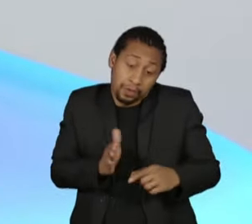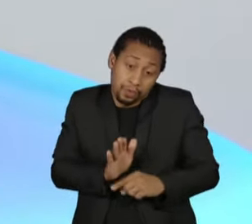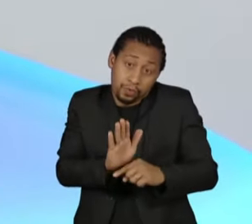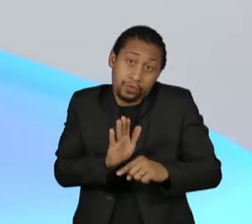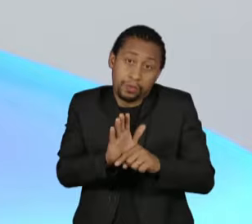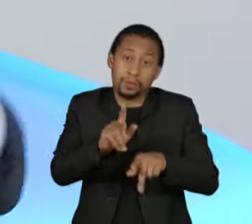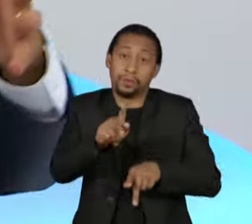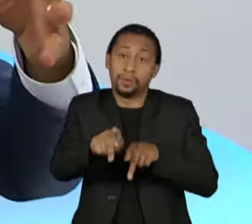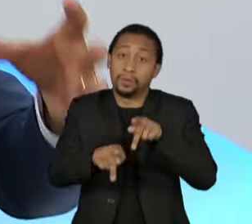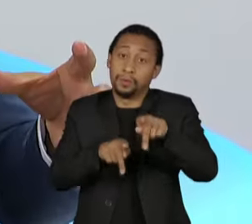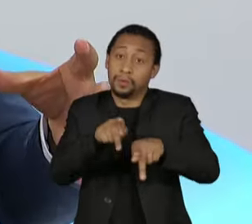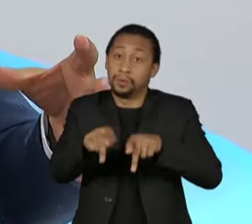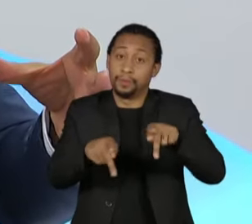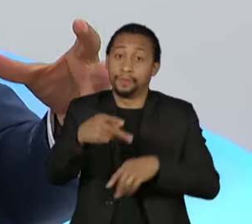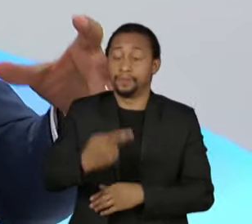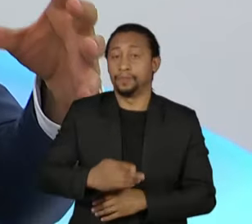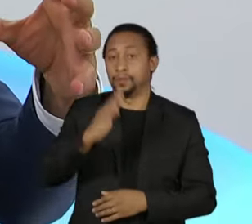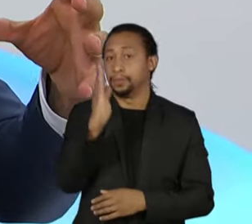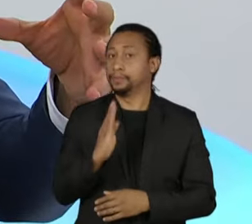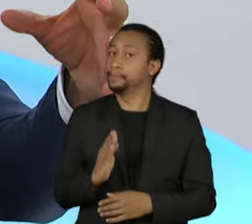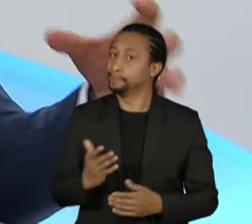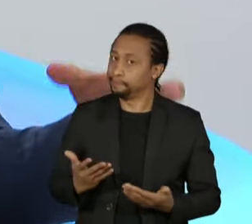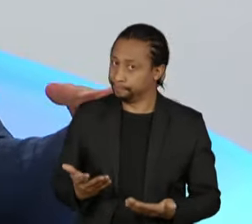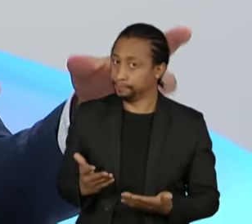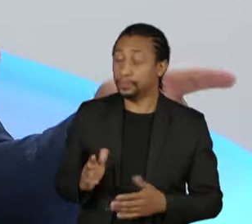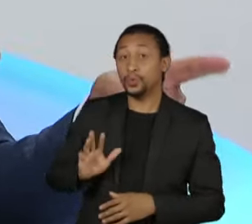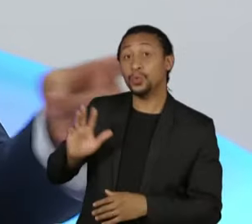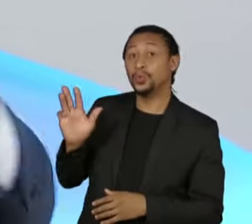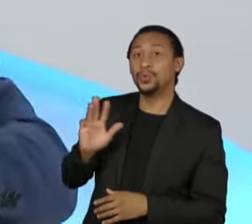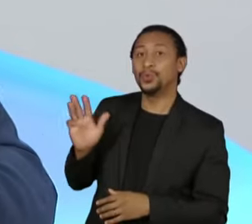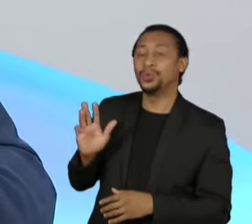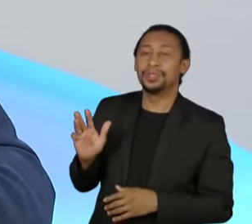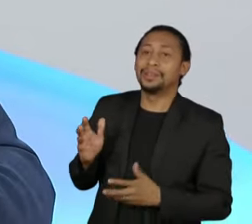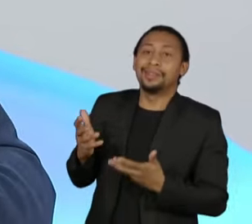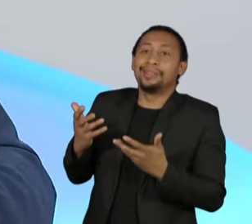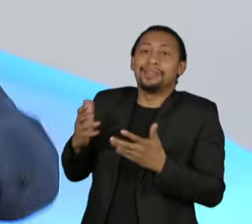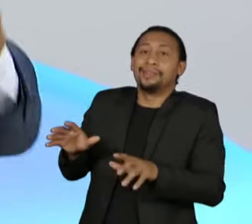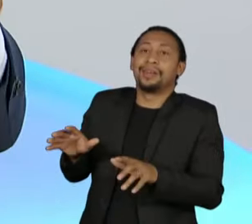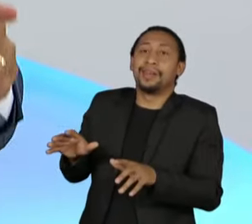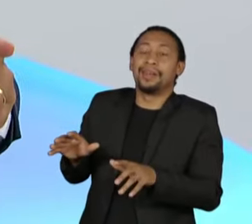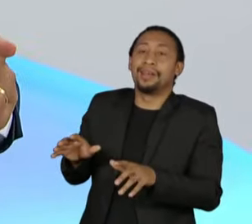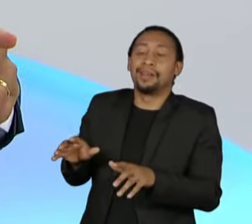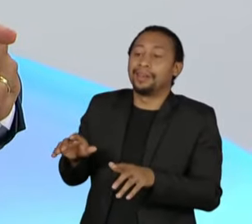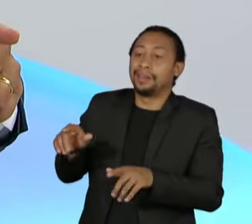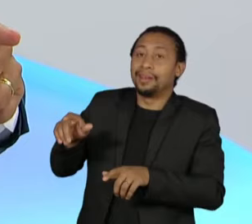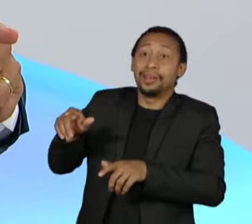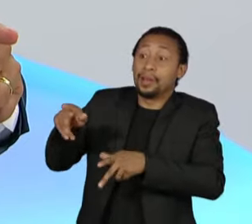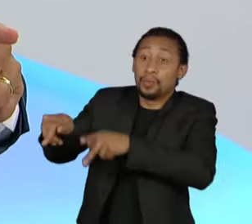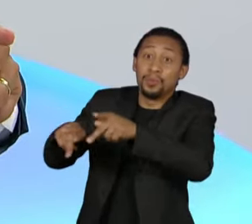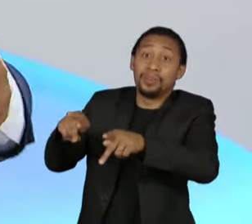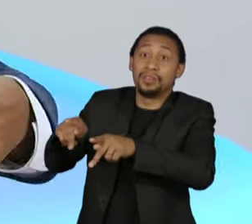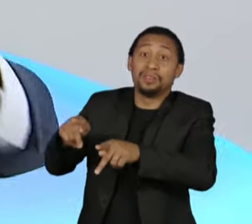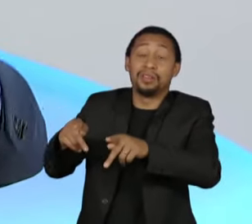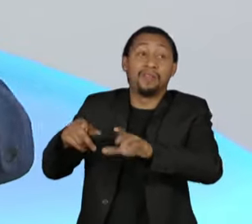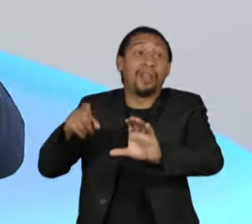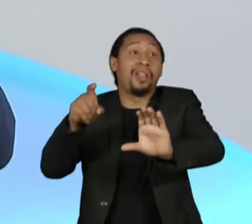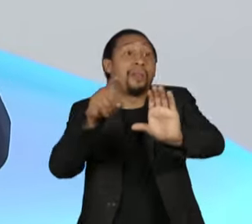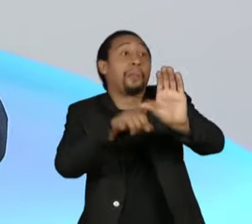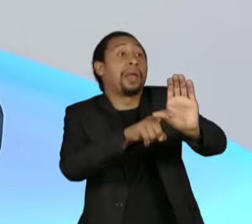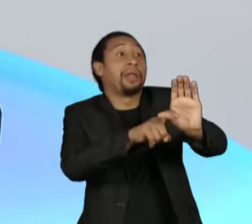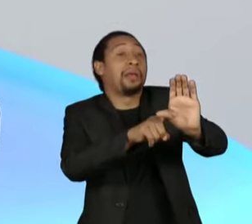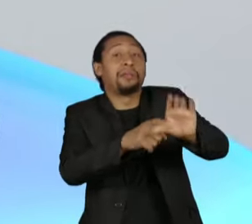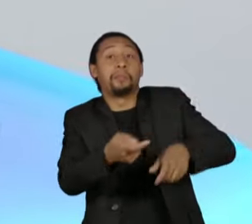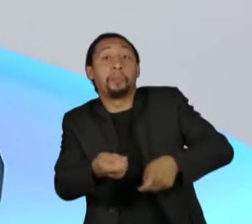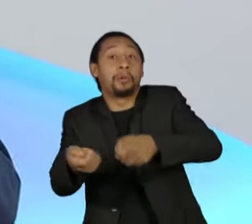para o povo brasileiro. Ele não quer só que as pessoas ficam dependendo de transferência de dinheiro, como ele já fez. O Lula